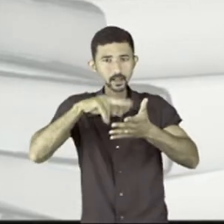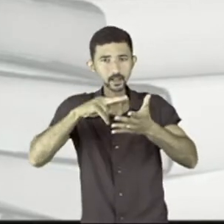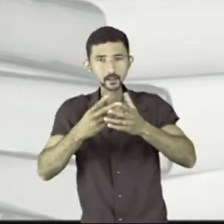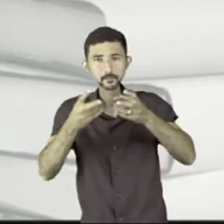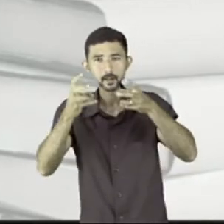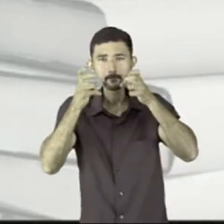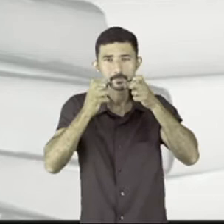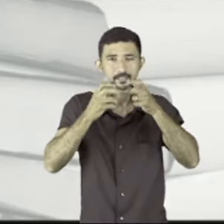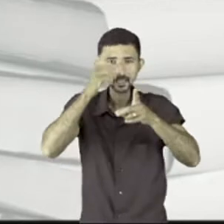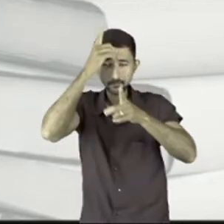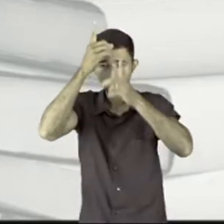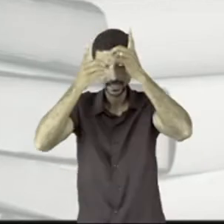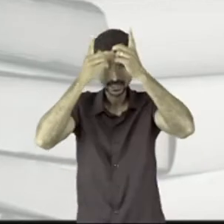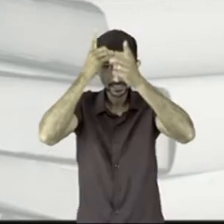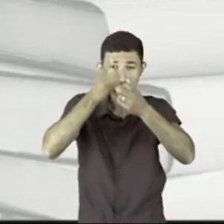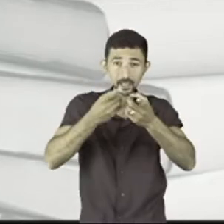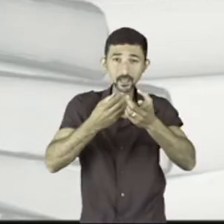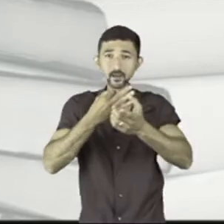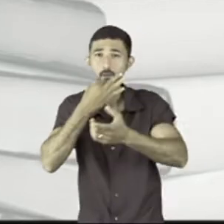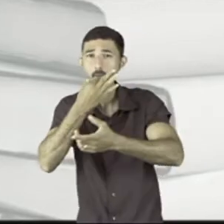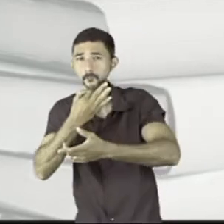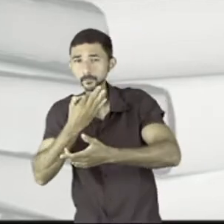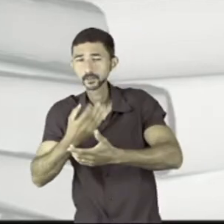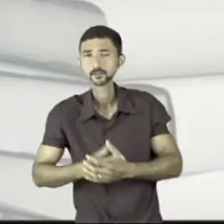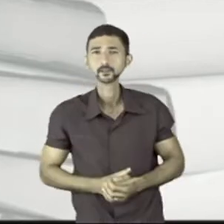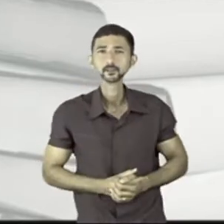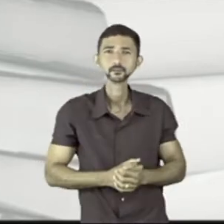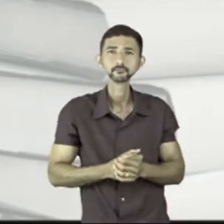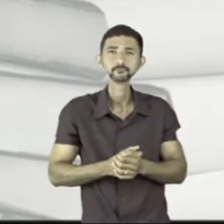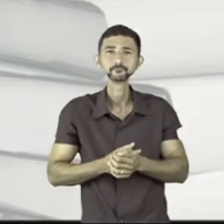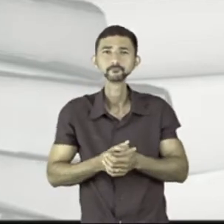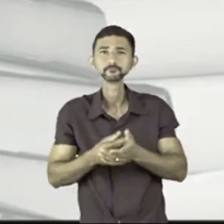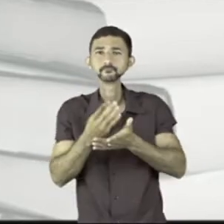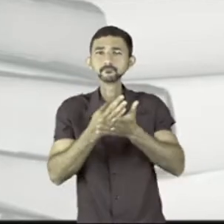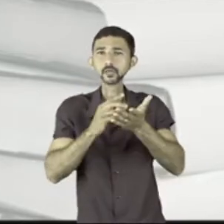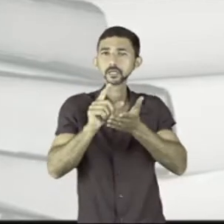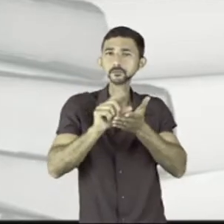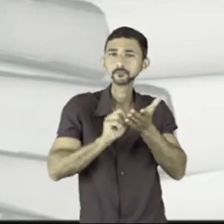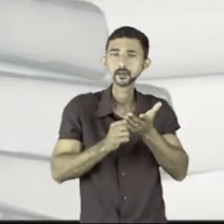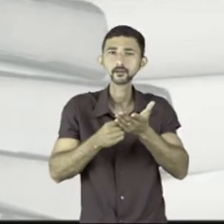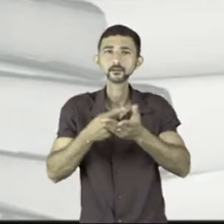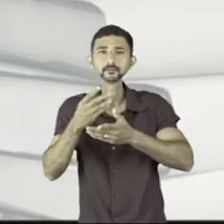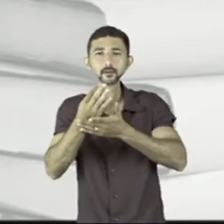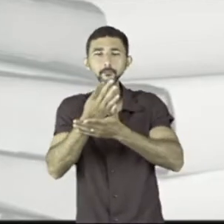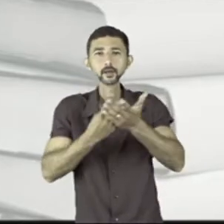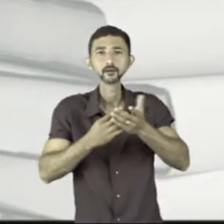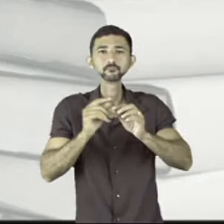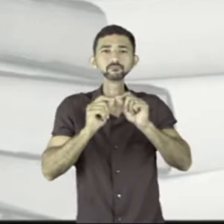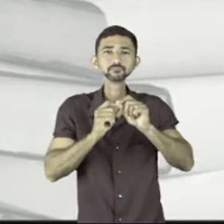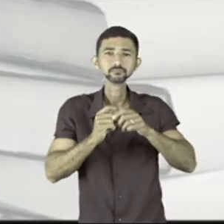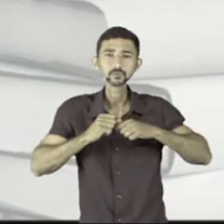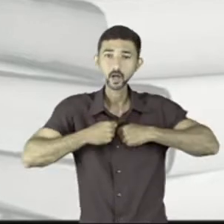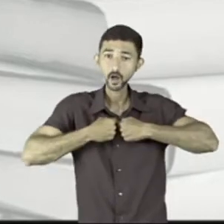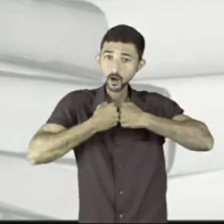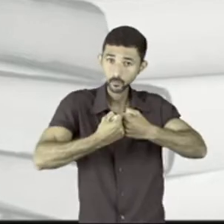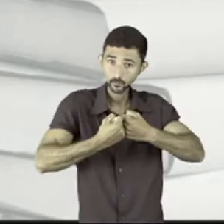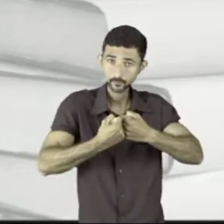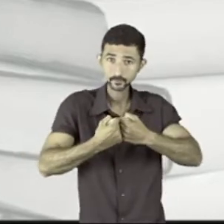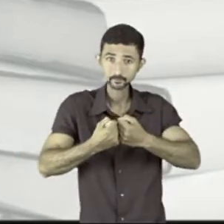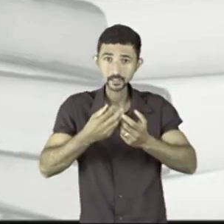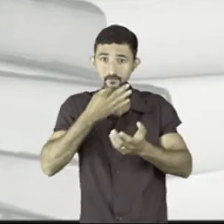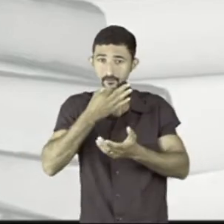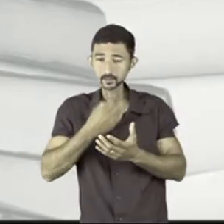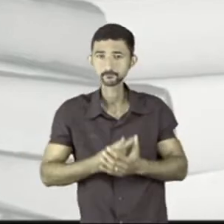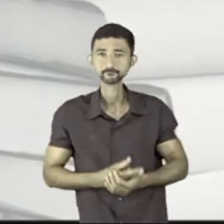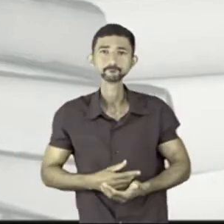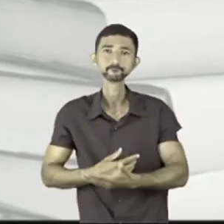percebermos a ideia de opinião, de tese e de argumentos para defender essa